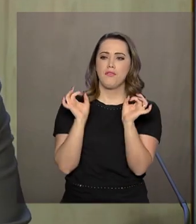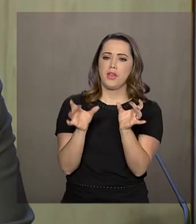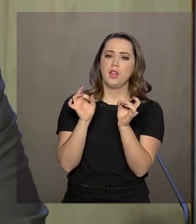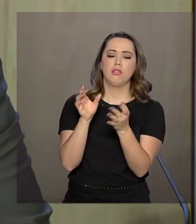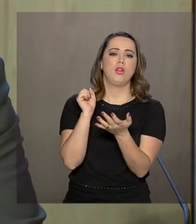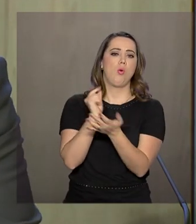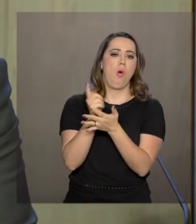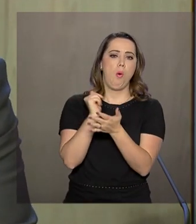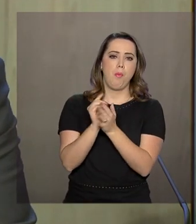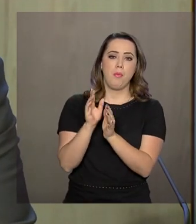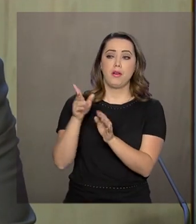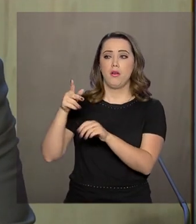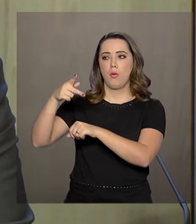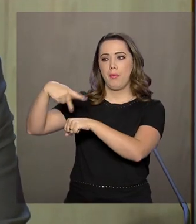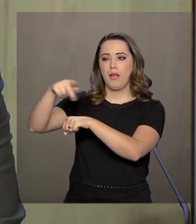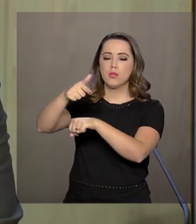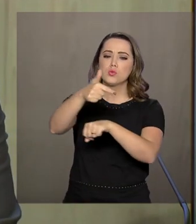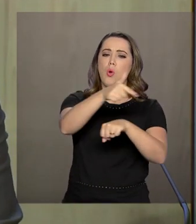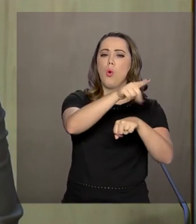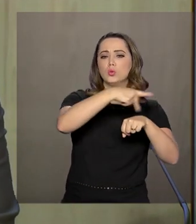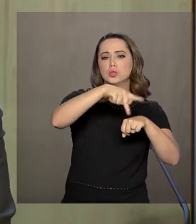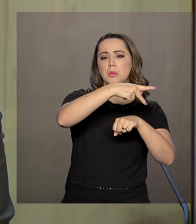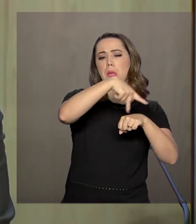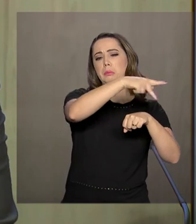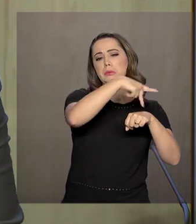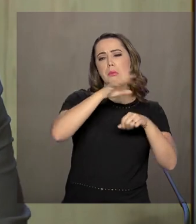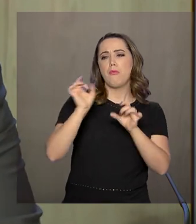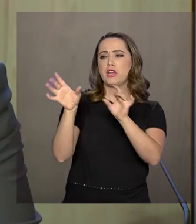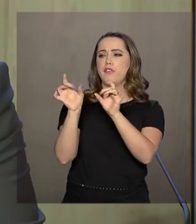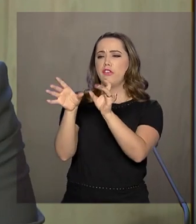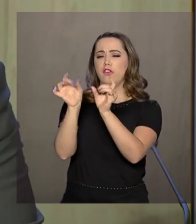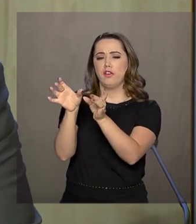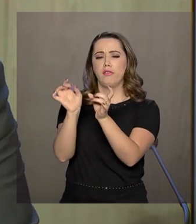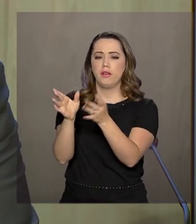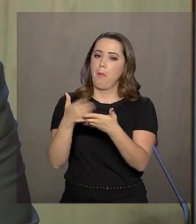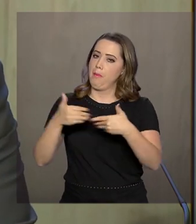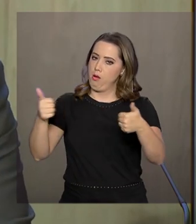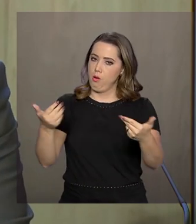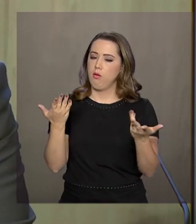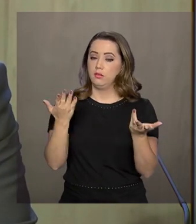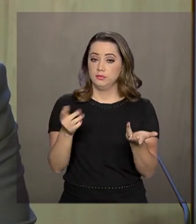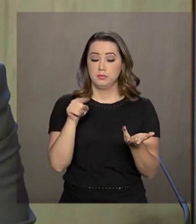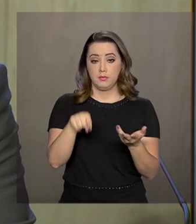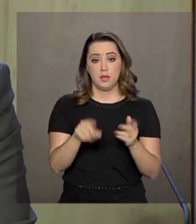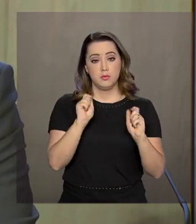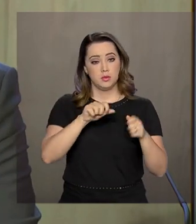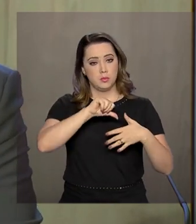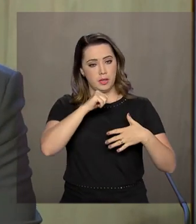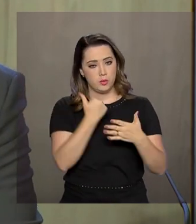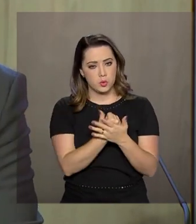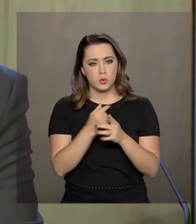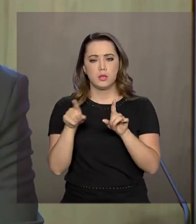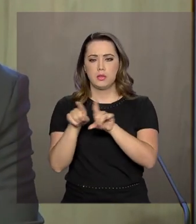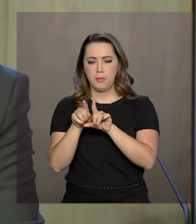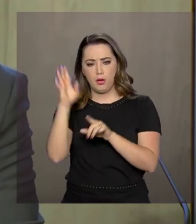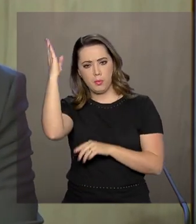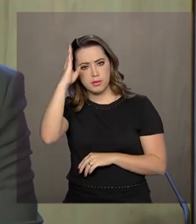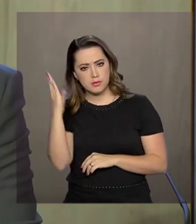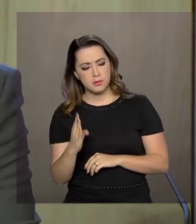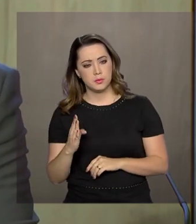da sexta-feira permite ao Brasil, aos países do Mercosul, mas particularmente ao Brasil, essa mudança